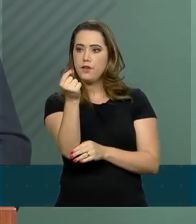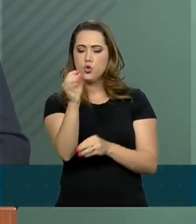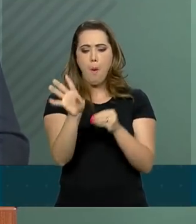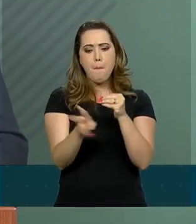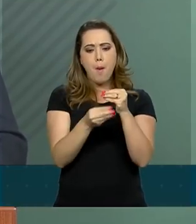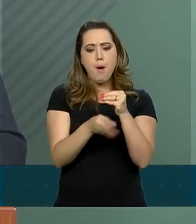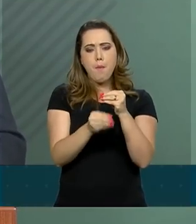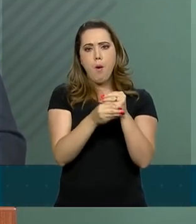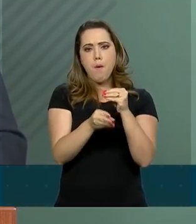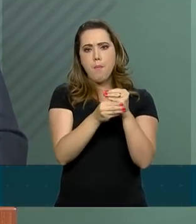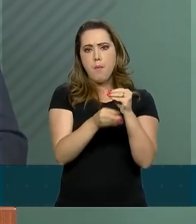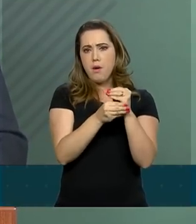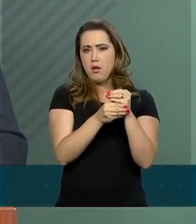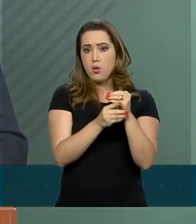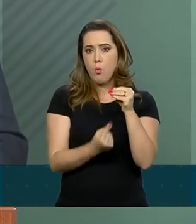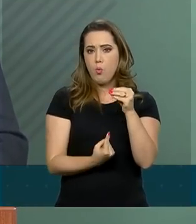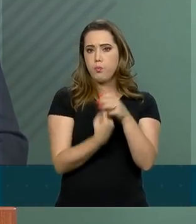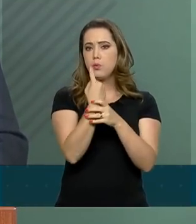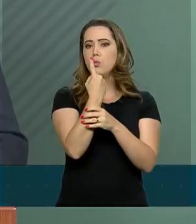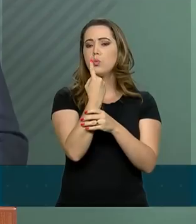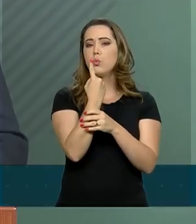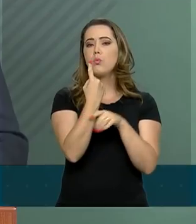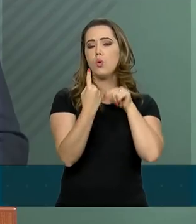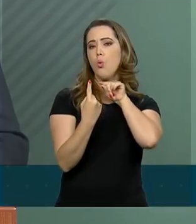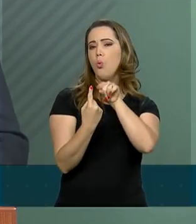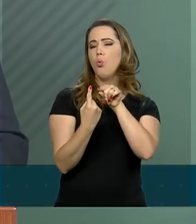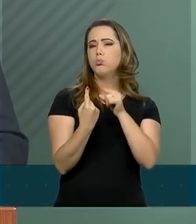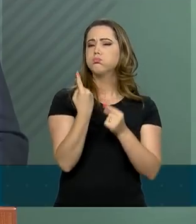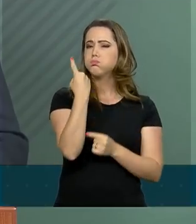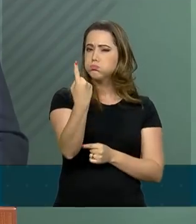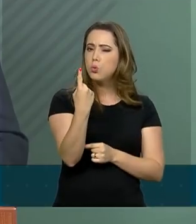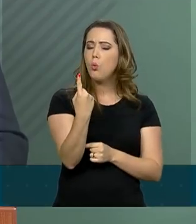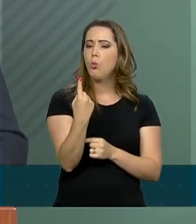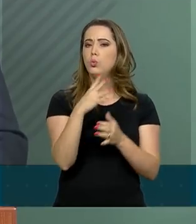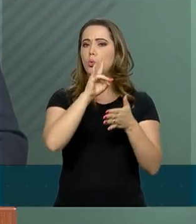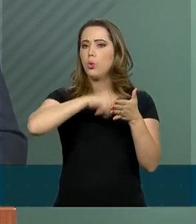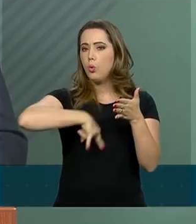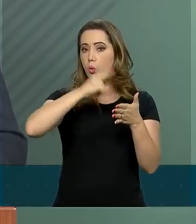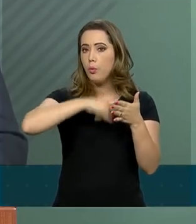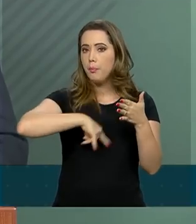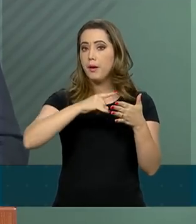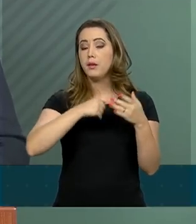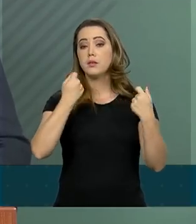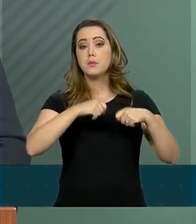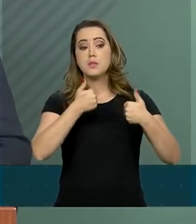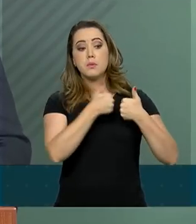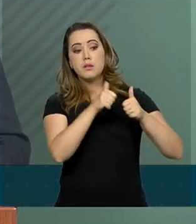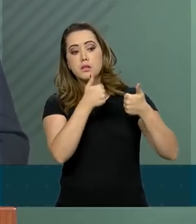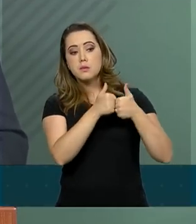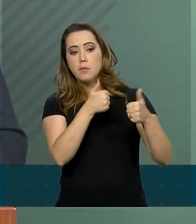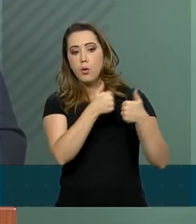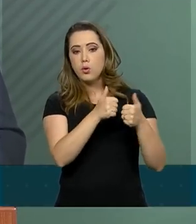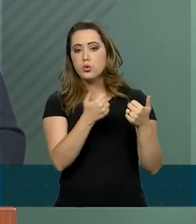são exigidos nas operações de transporte de carga e passageiros.